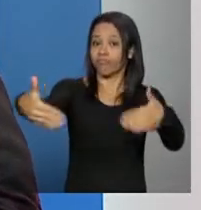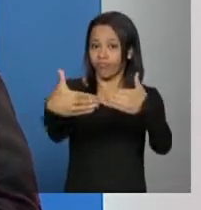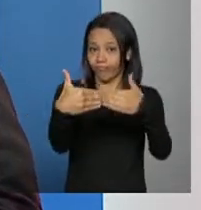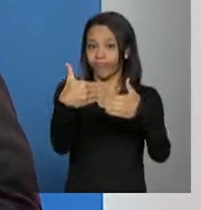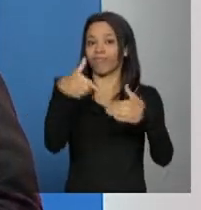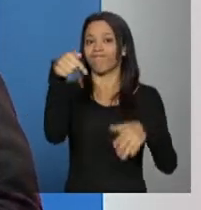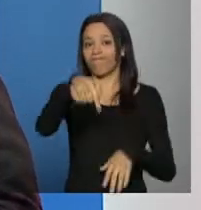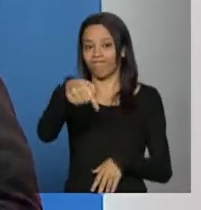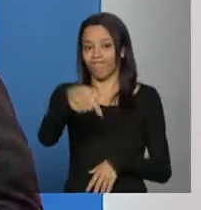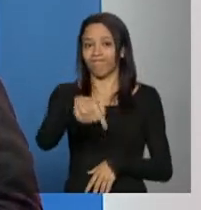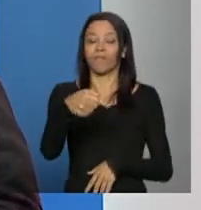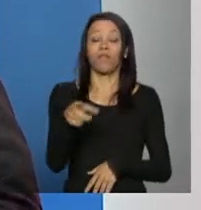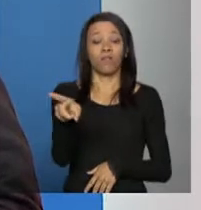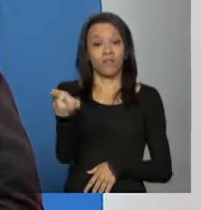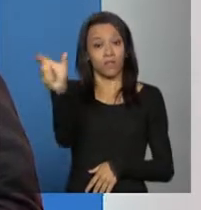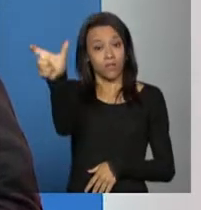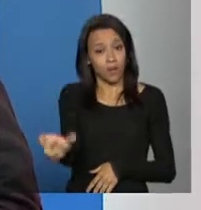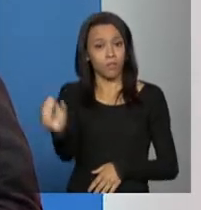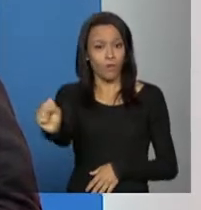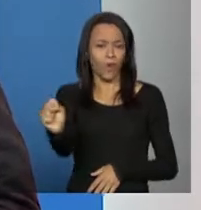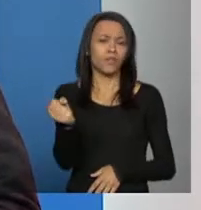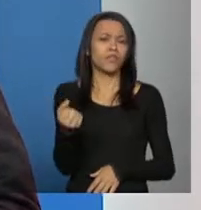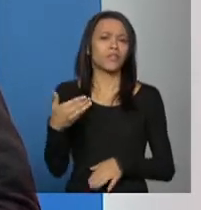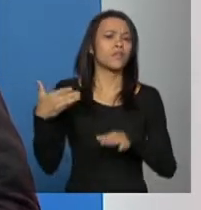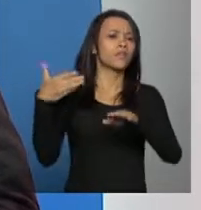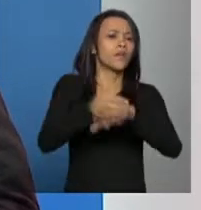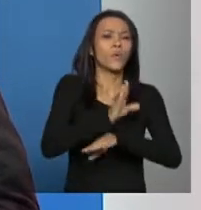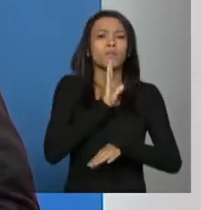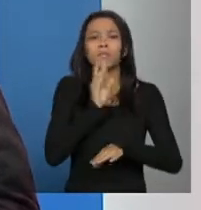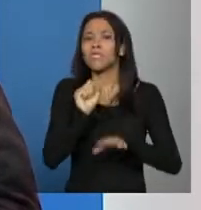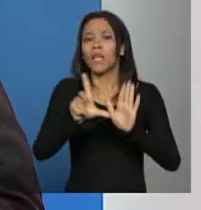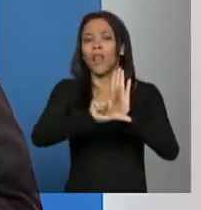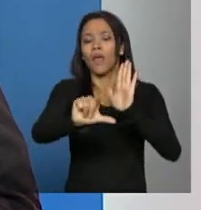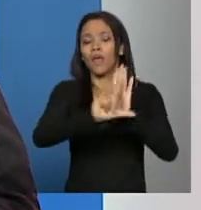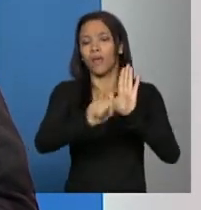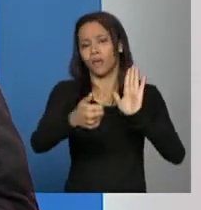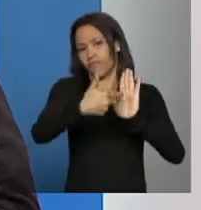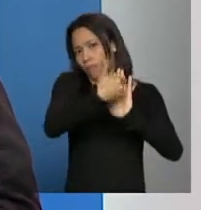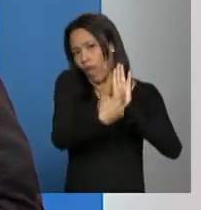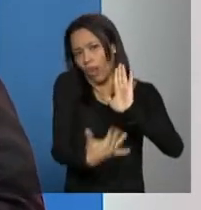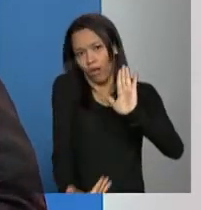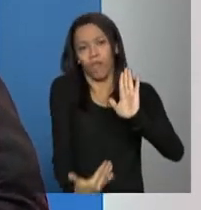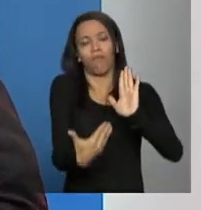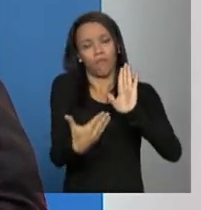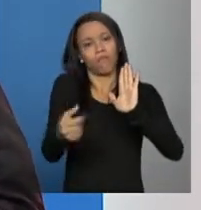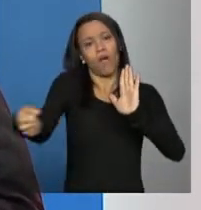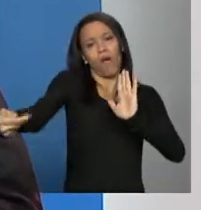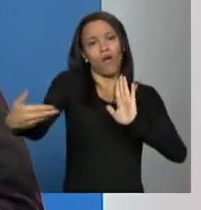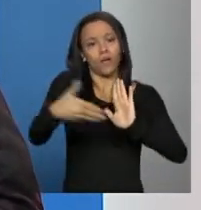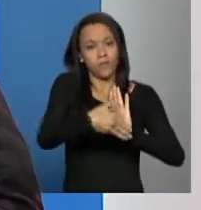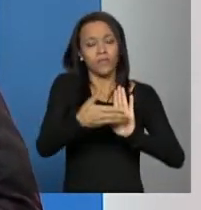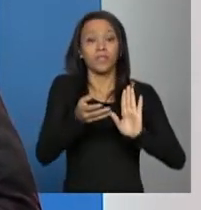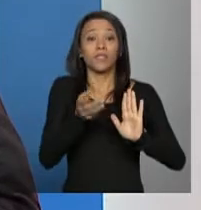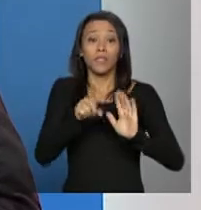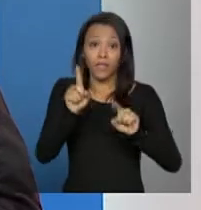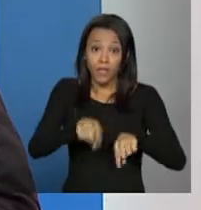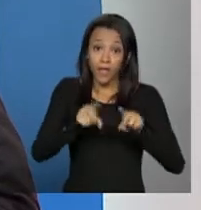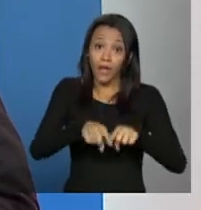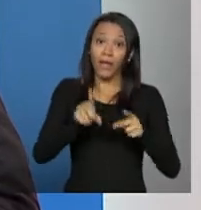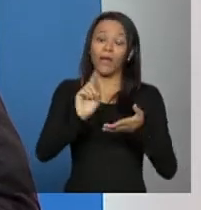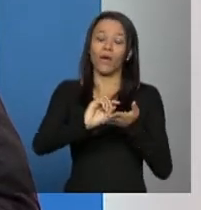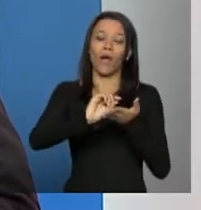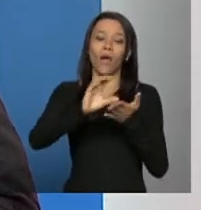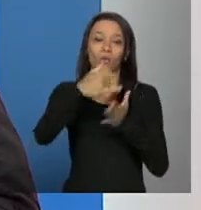você também pode ter acesso a legislação que trata da inscrição que é a resolução do conselho nacional de